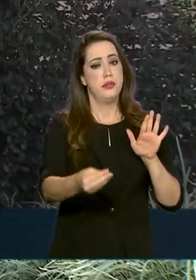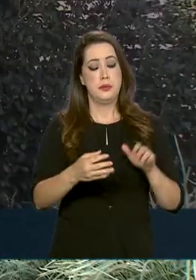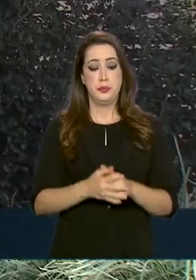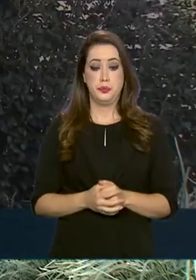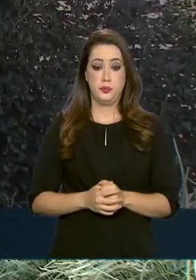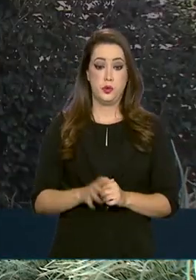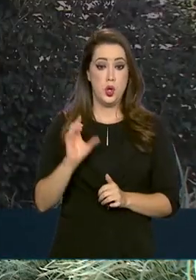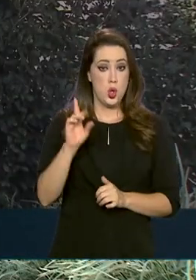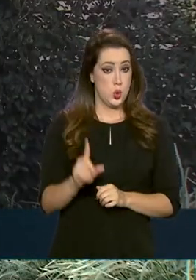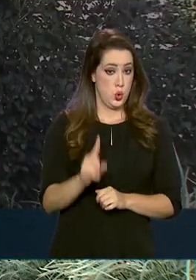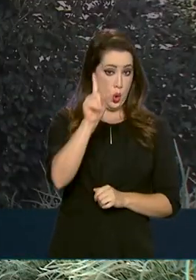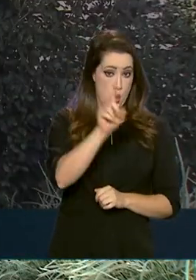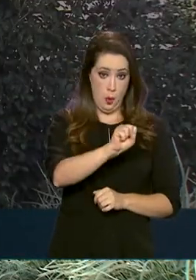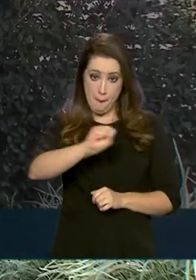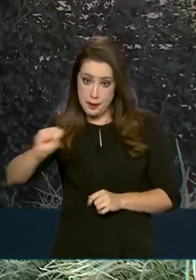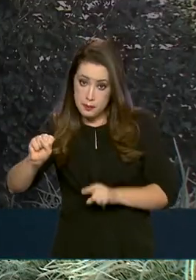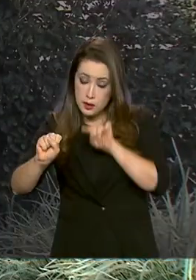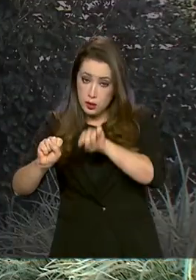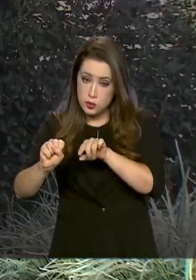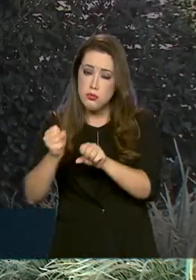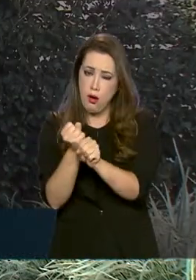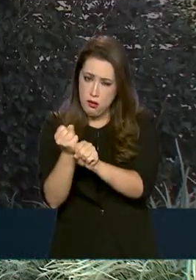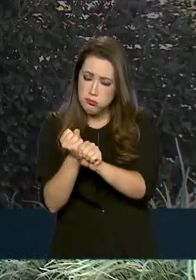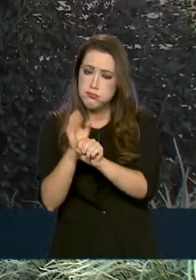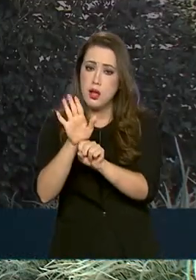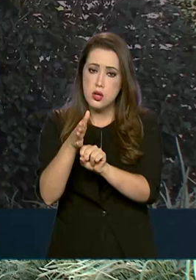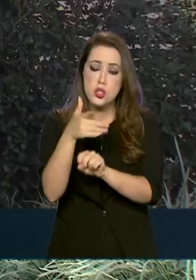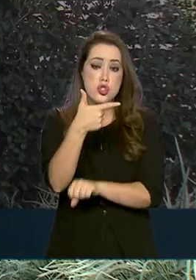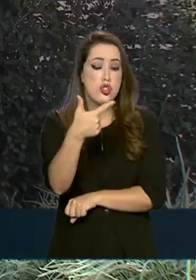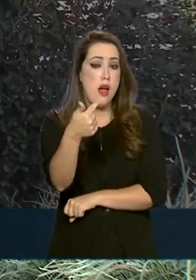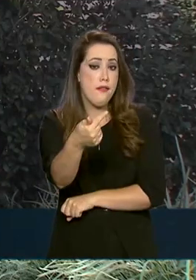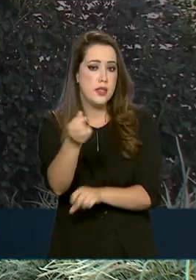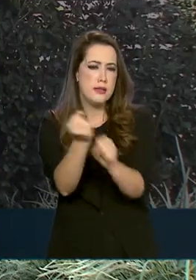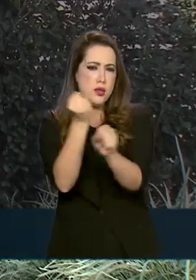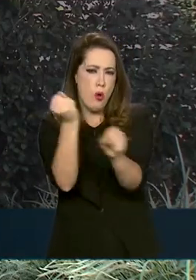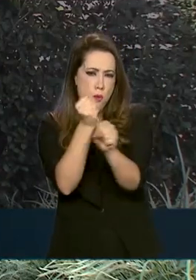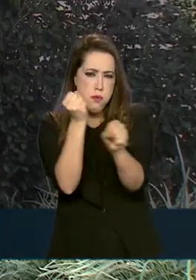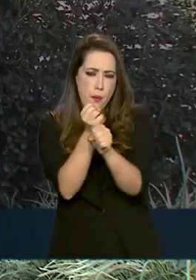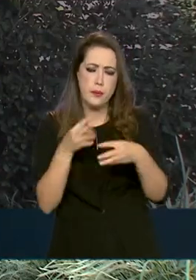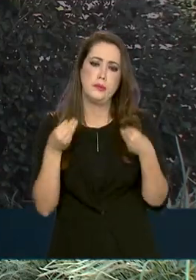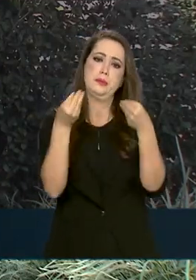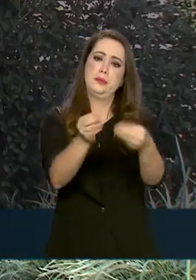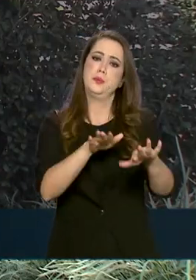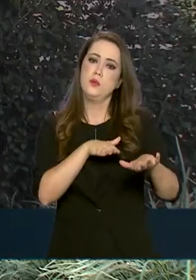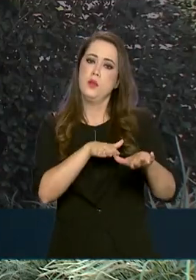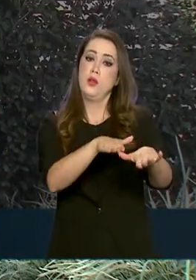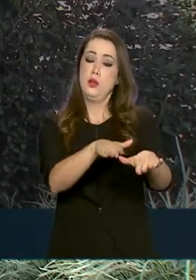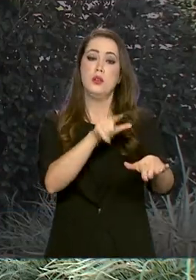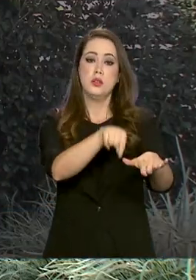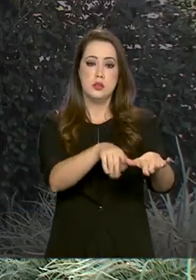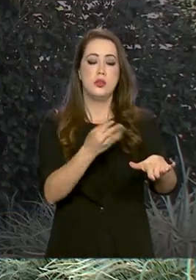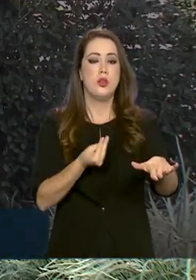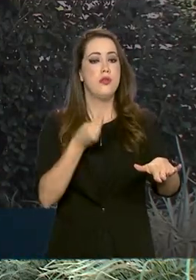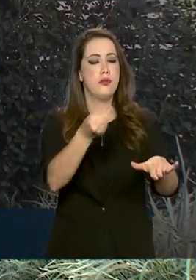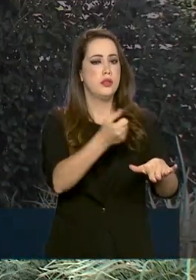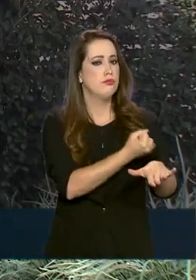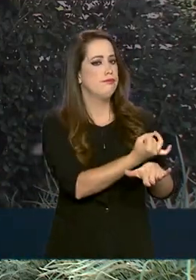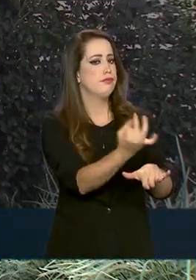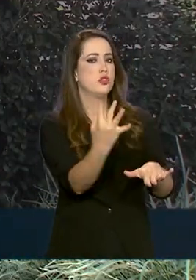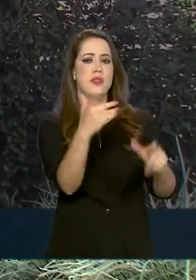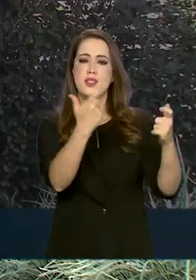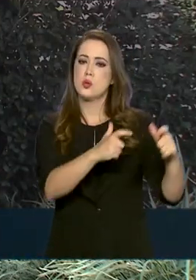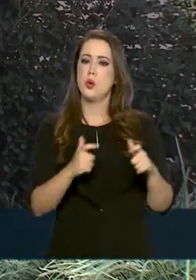Somente no primeiro semestre, 27 obras rodoviárias foram entregues pelo Ministério de Infraestrutura em várias